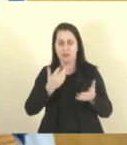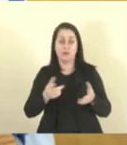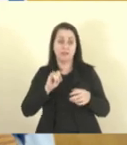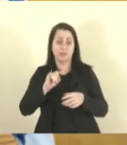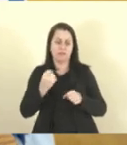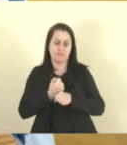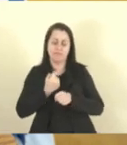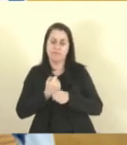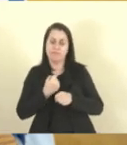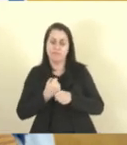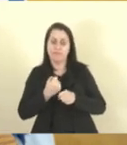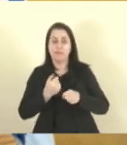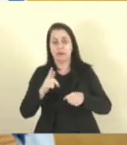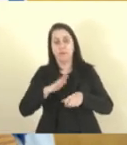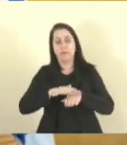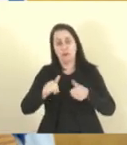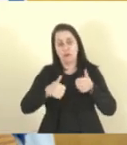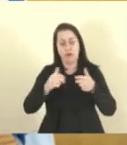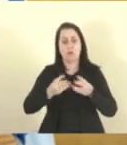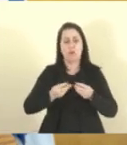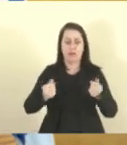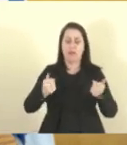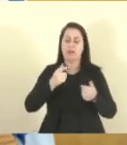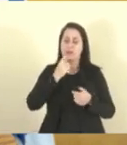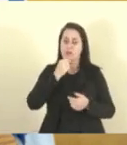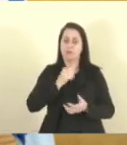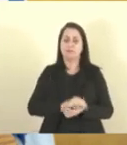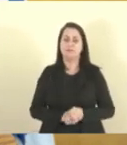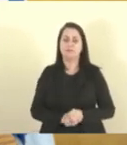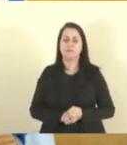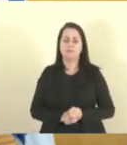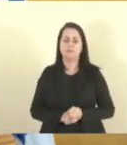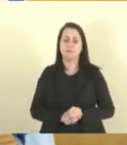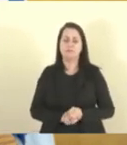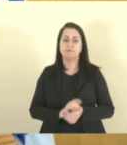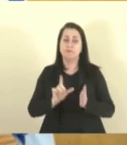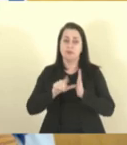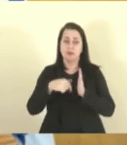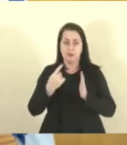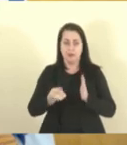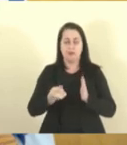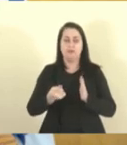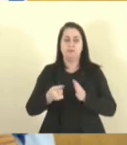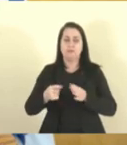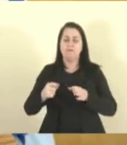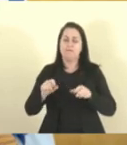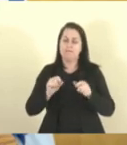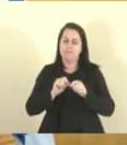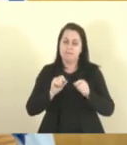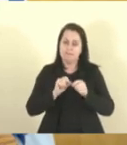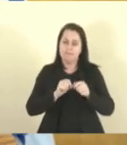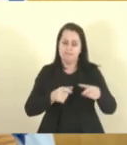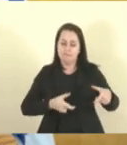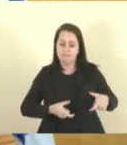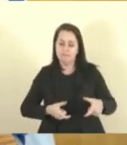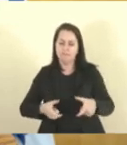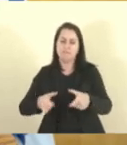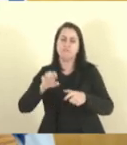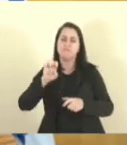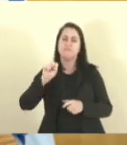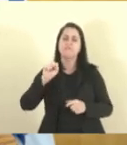feita para melhorar a qualidade da água. e depois que é feita a rede de esgoto, a rede